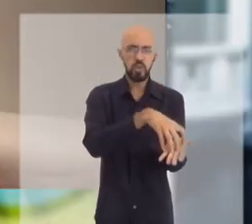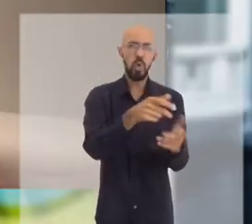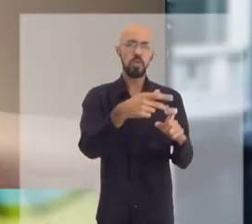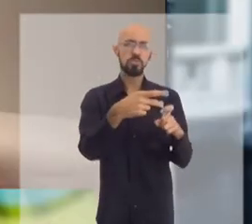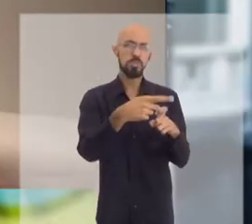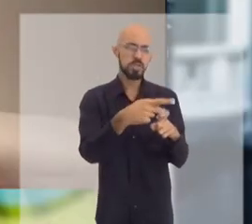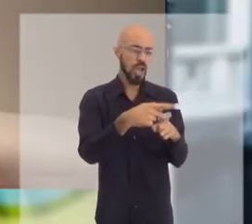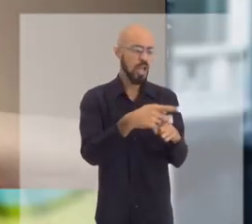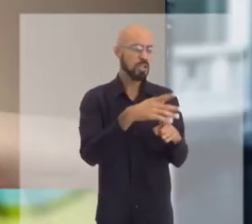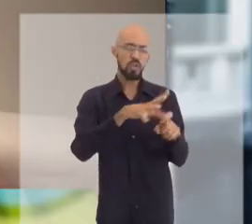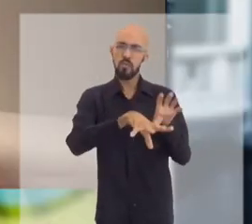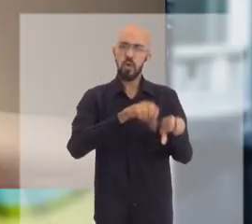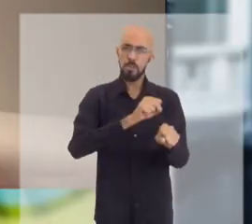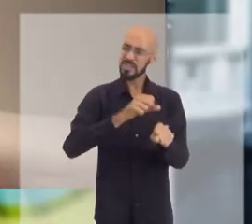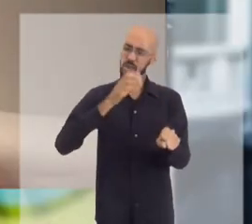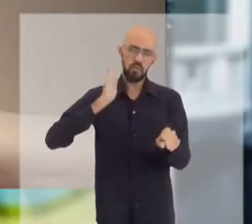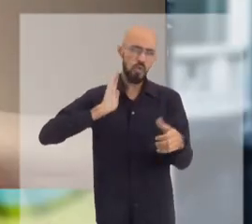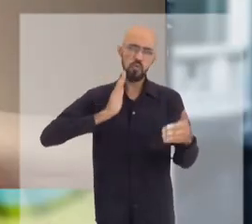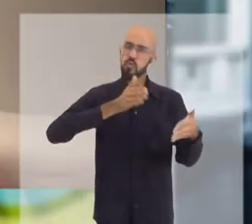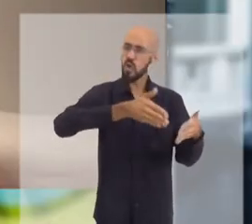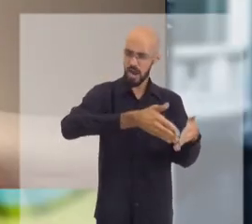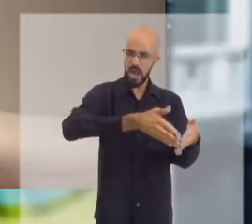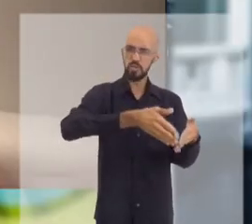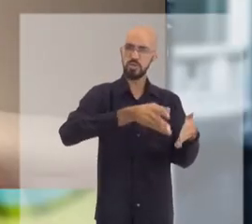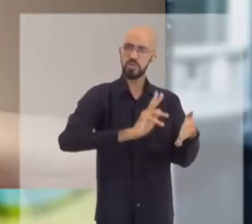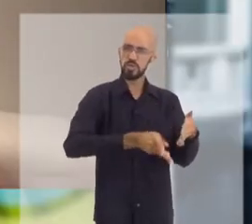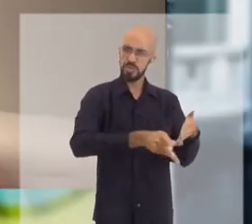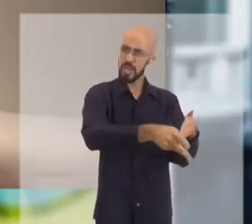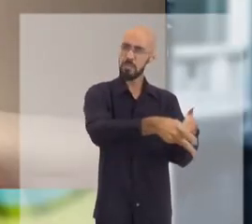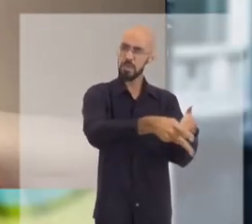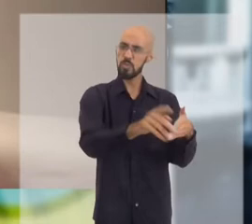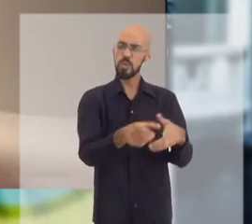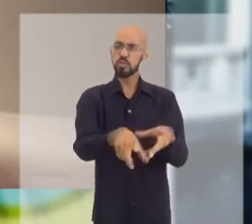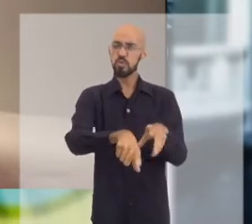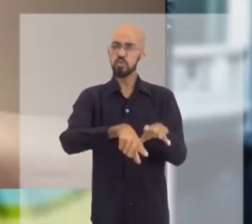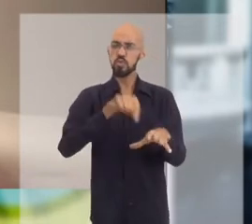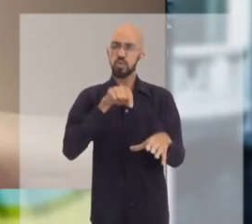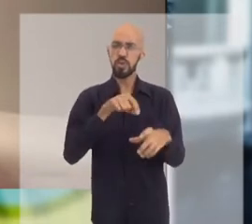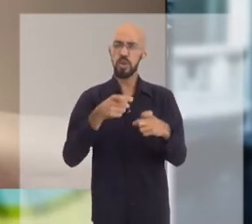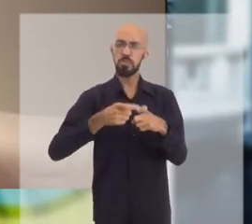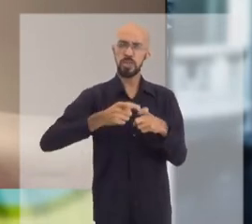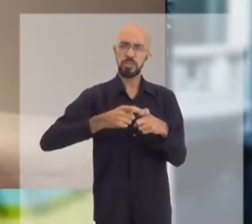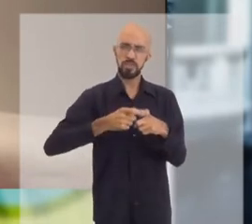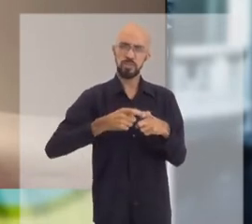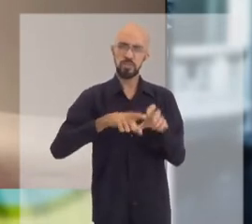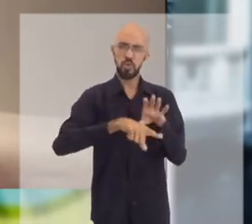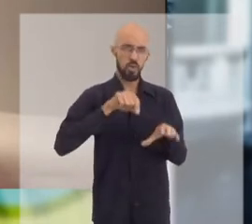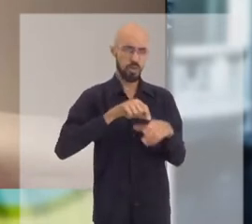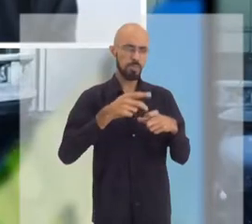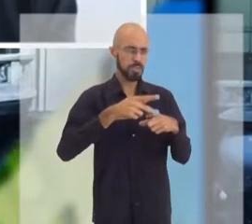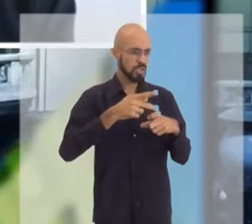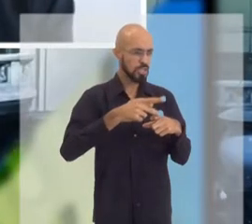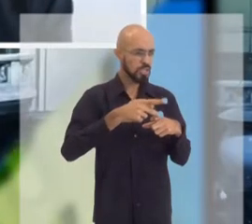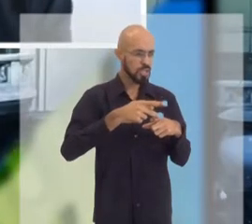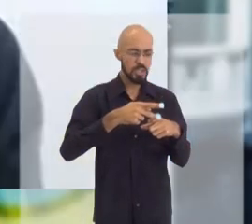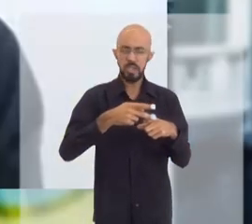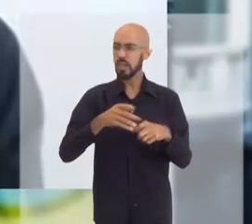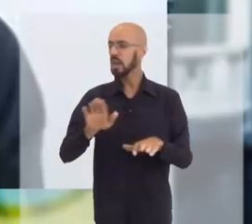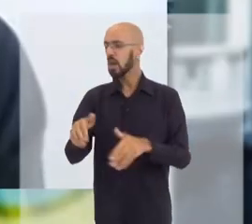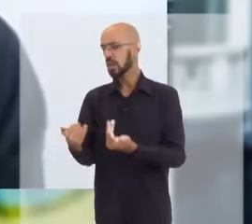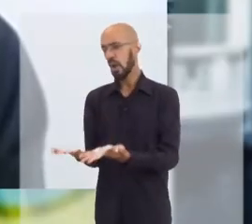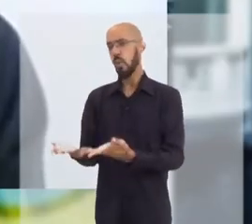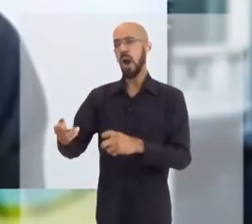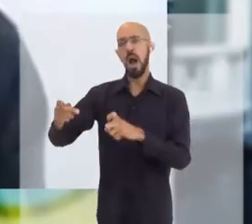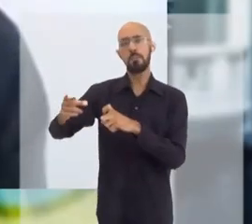nisso? Quer dizer, senhor, então, desde sempre, quando escolheu medicina, o senhor já escolheu a área pediátrica? A pediatria